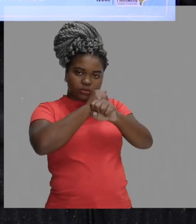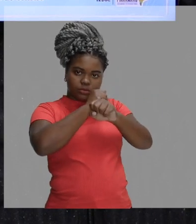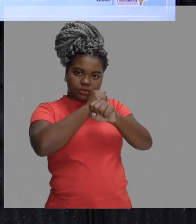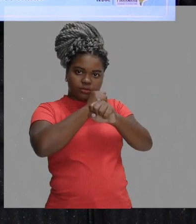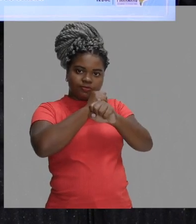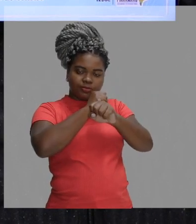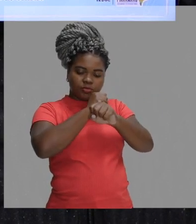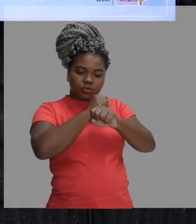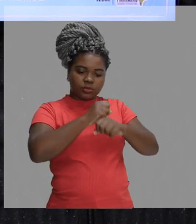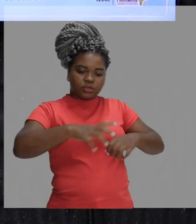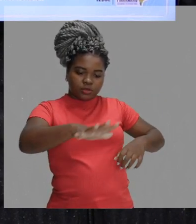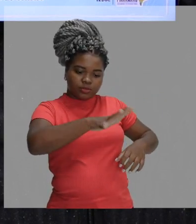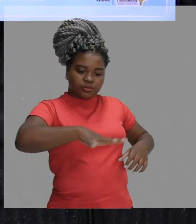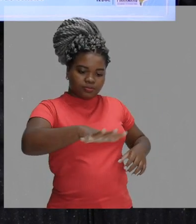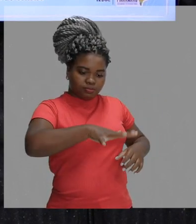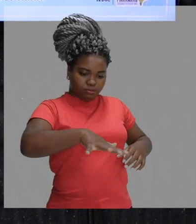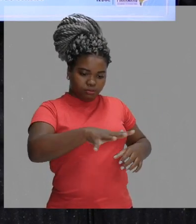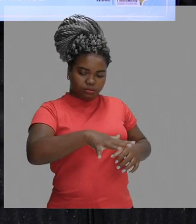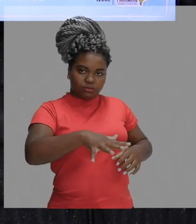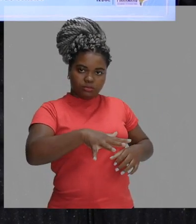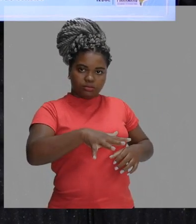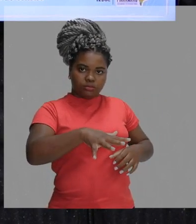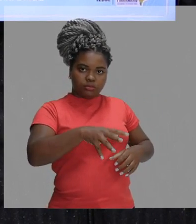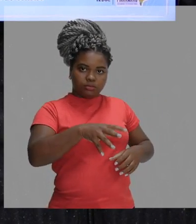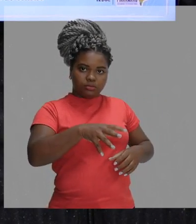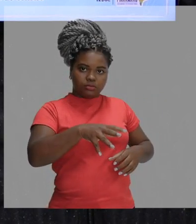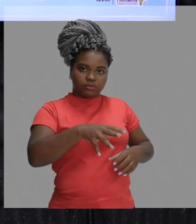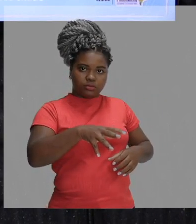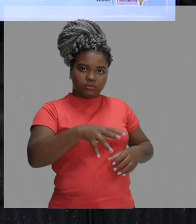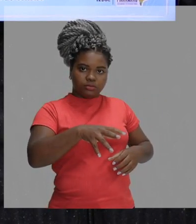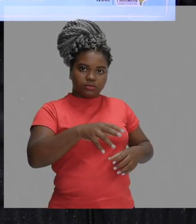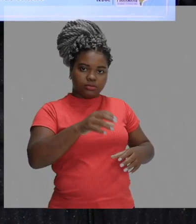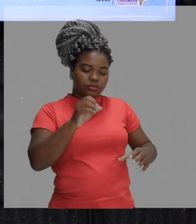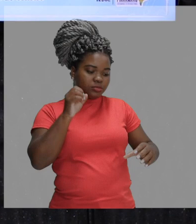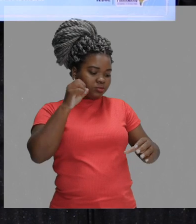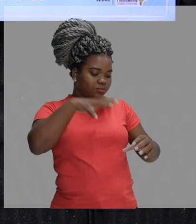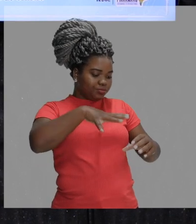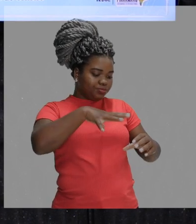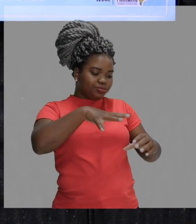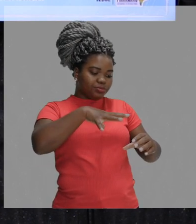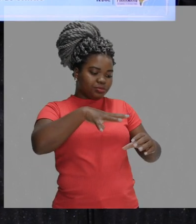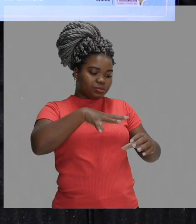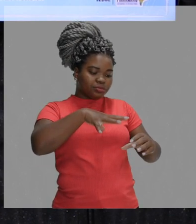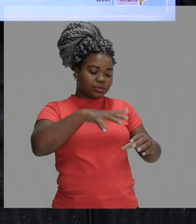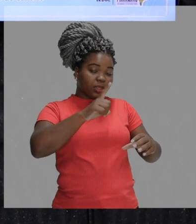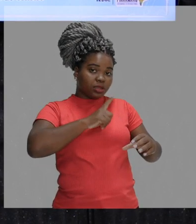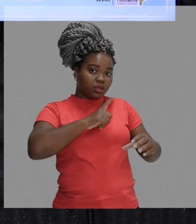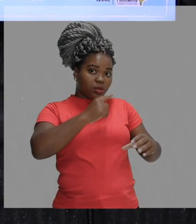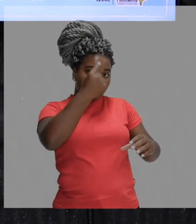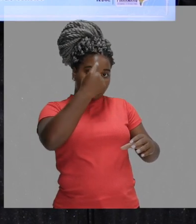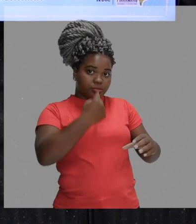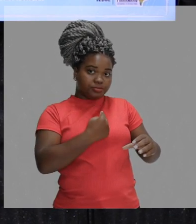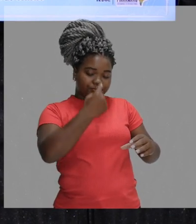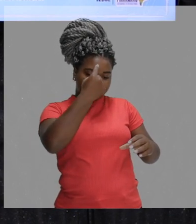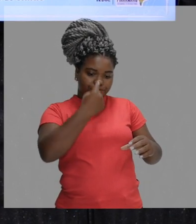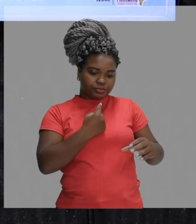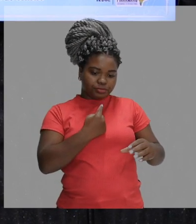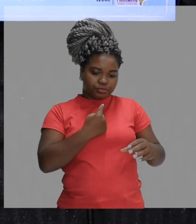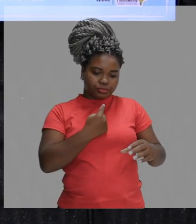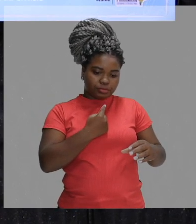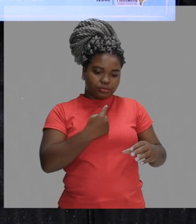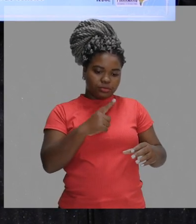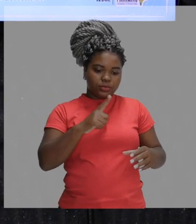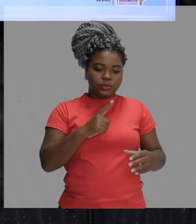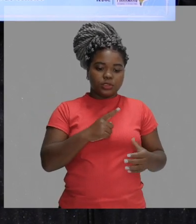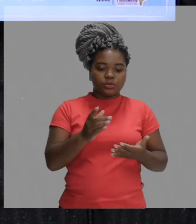E na superfície oposta a esse orifício vai projetar uma imagem. Ok? Então nós temos alguns